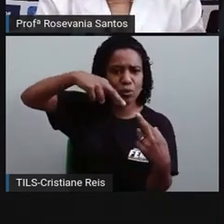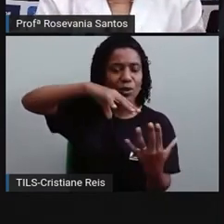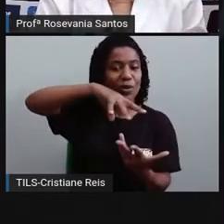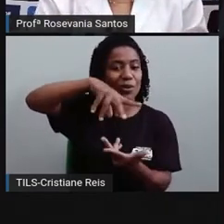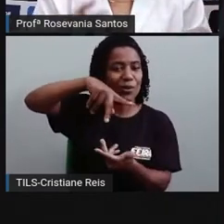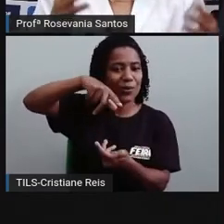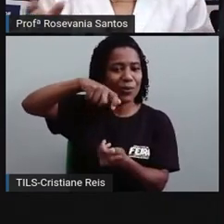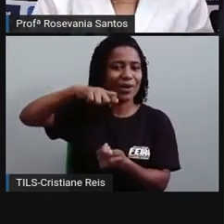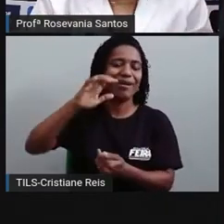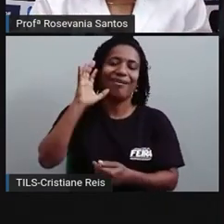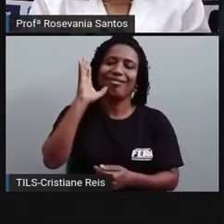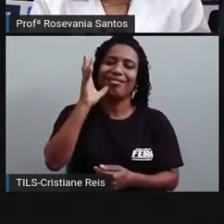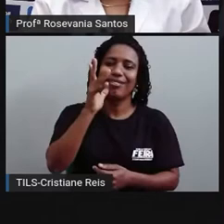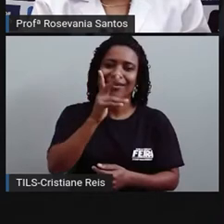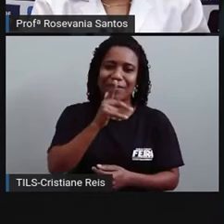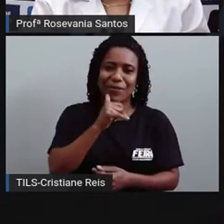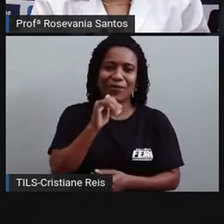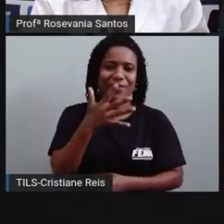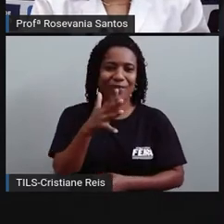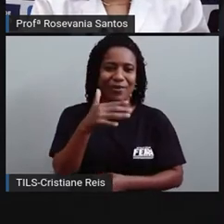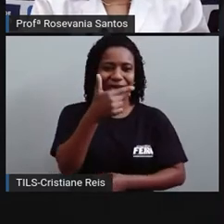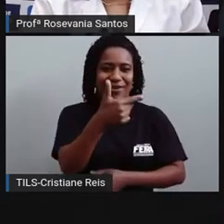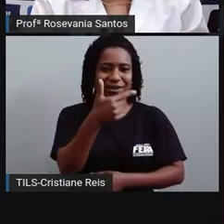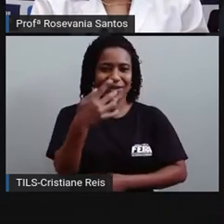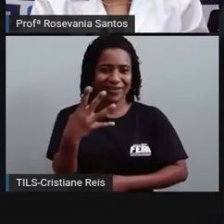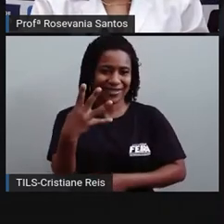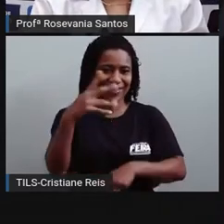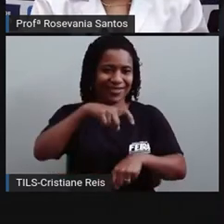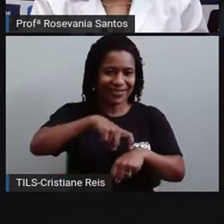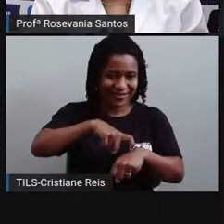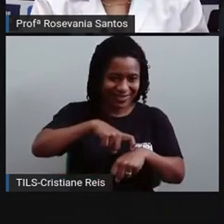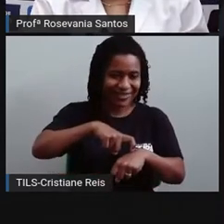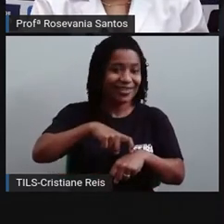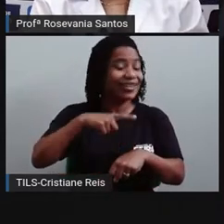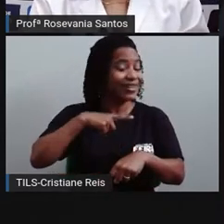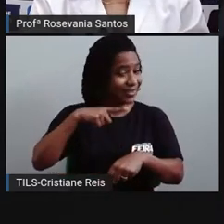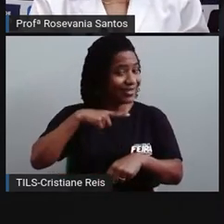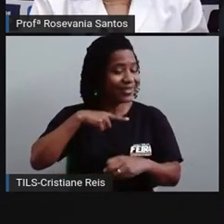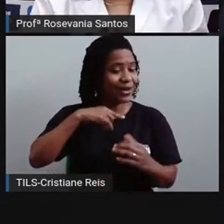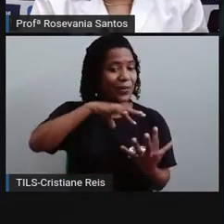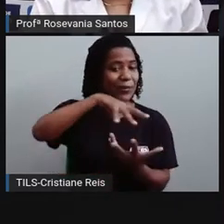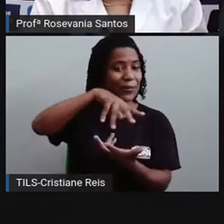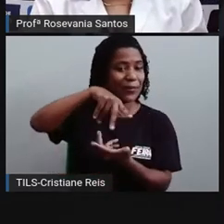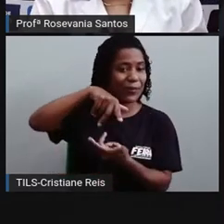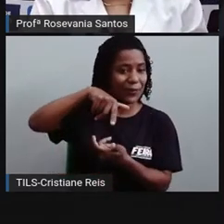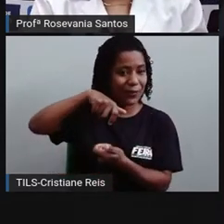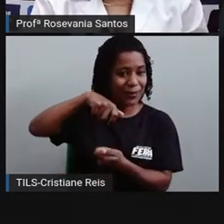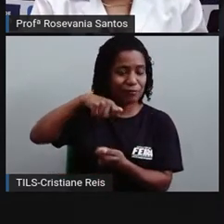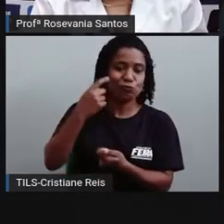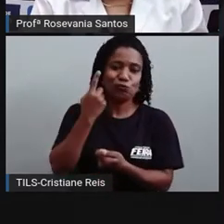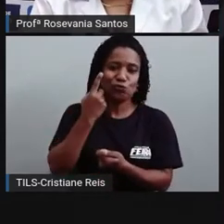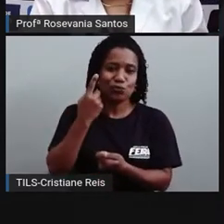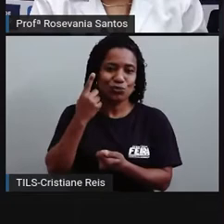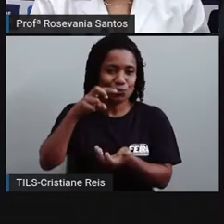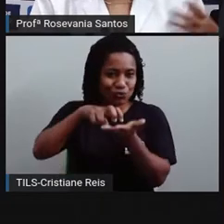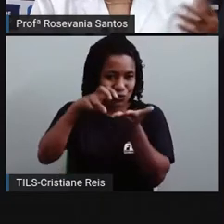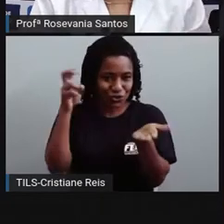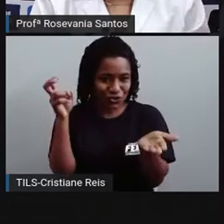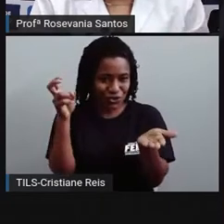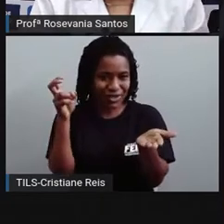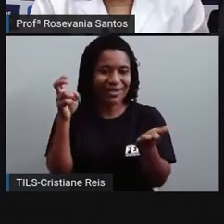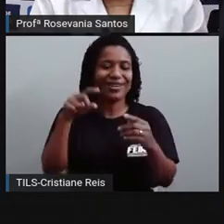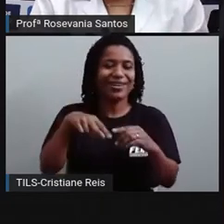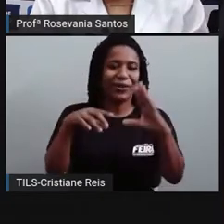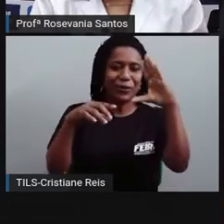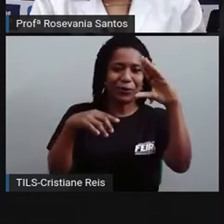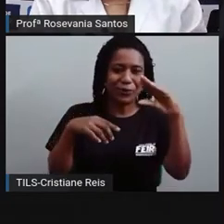horas. E que a gente tem um período iluminado, que a gente chama de dia. E o período não iluminado, que a gente chama de noite. Eu já sei que